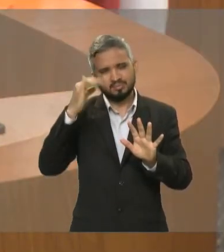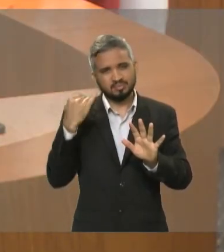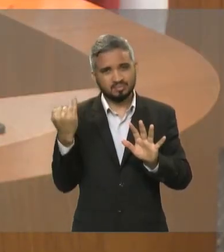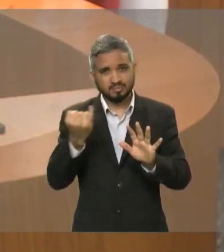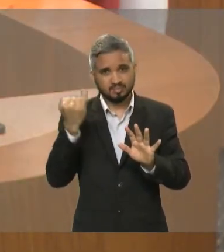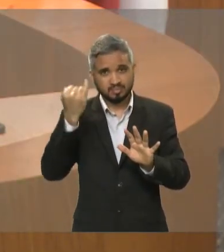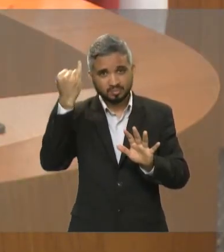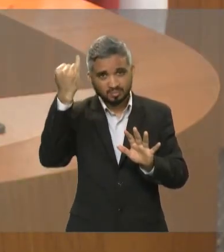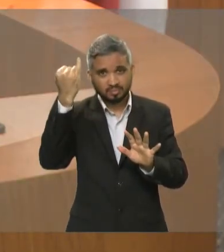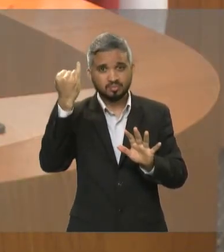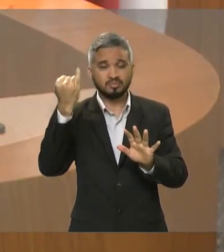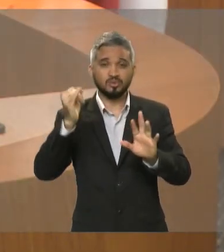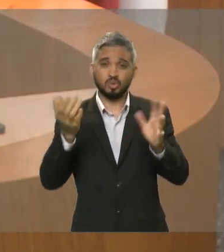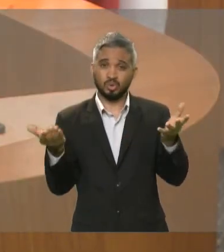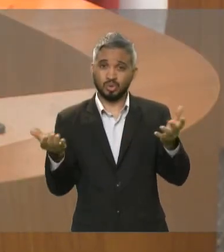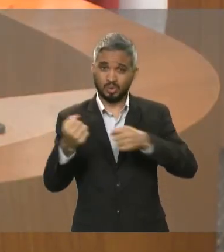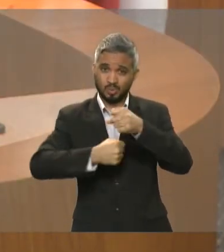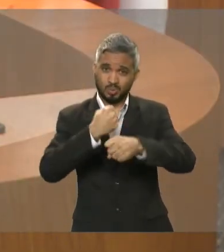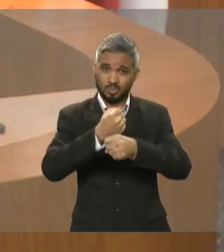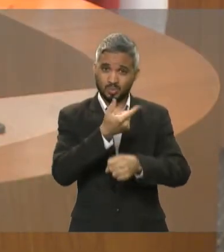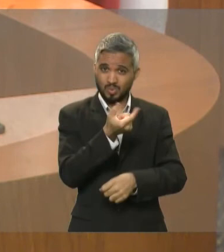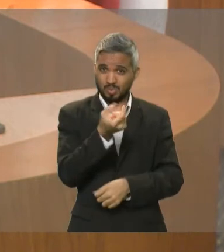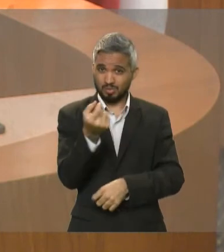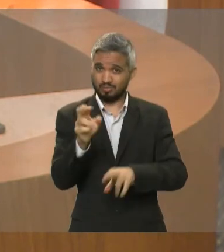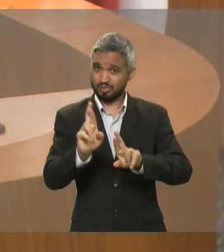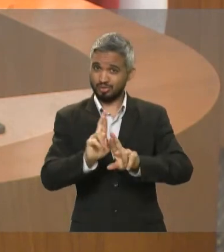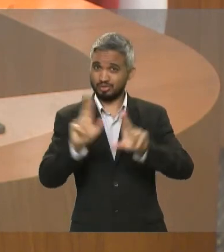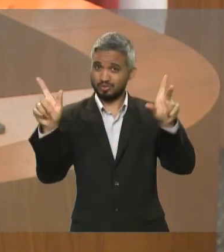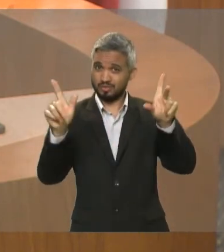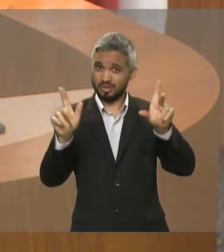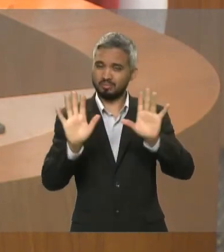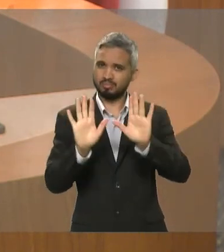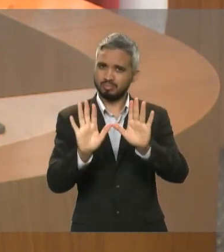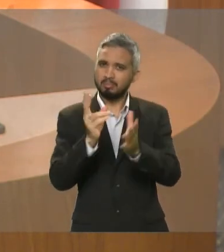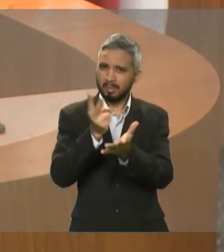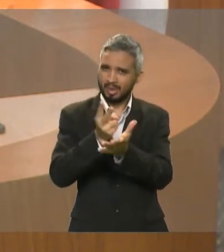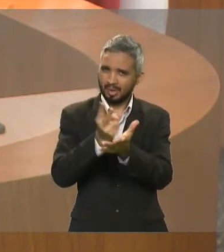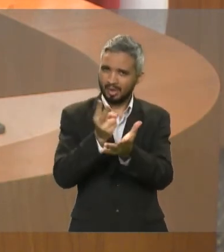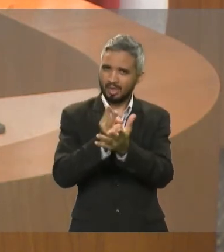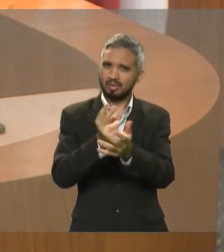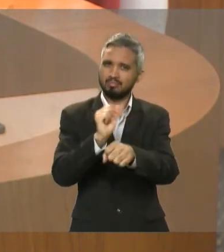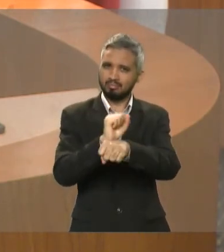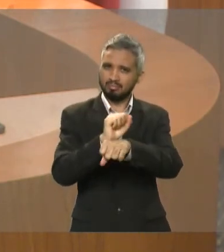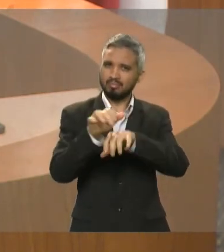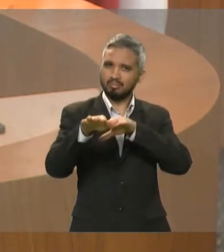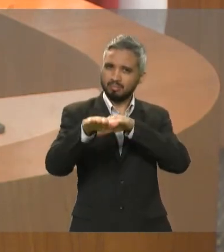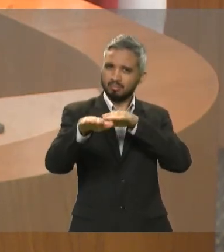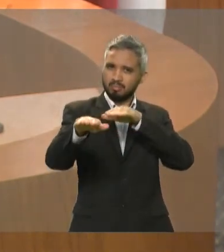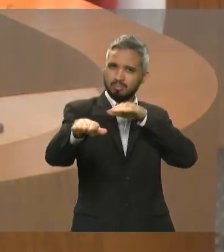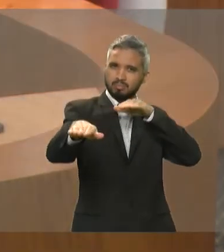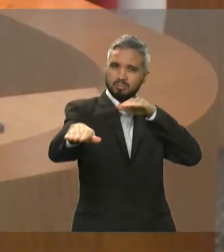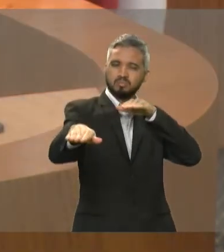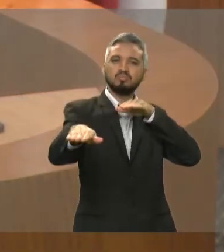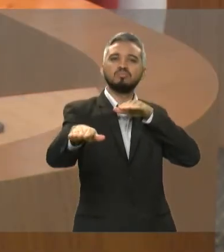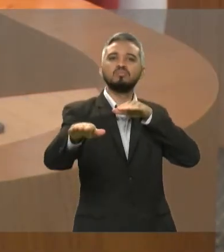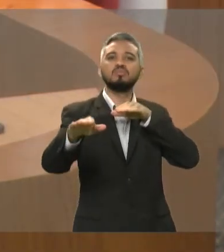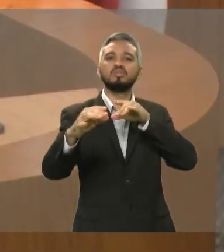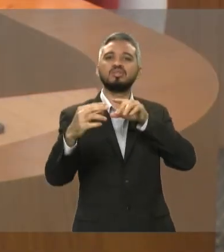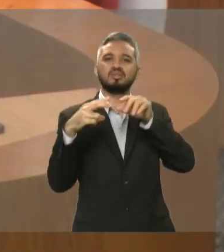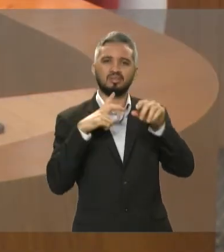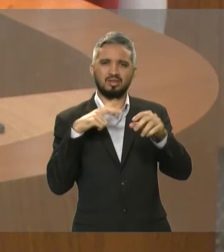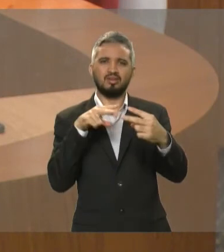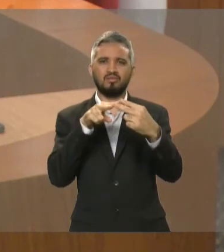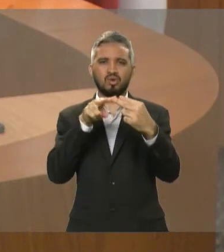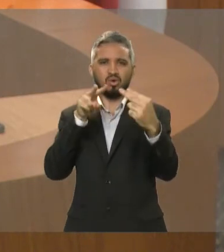forma diferente, não deixamos de homenagear, não deixamos de participar online, não